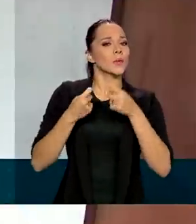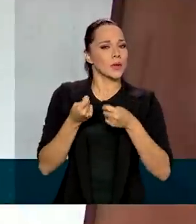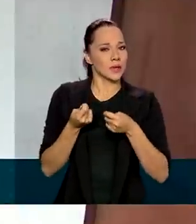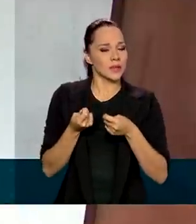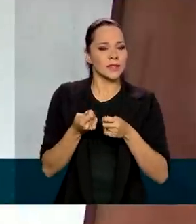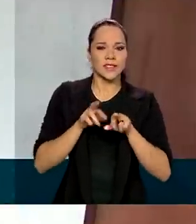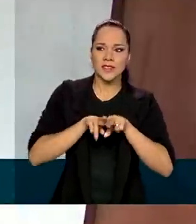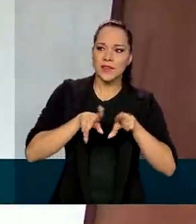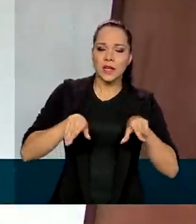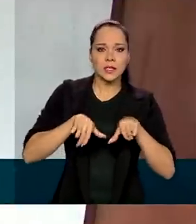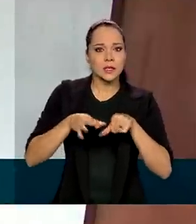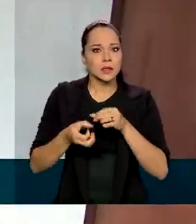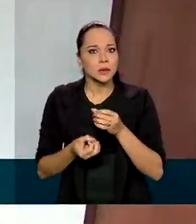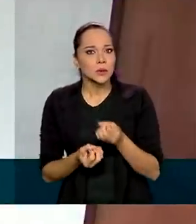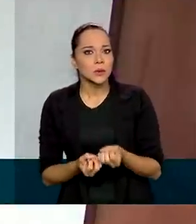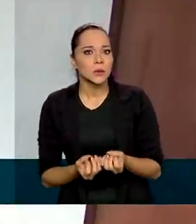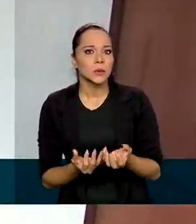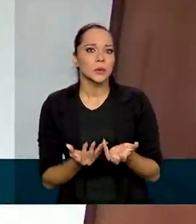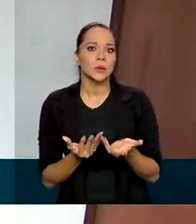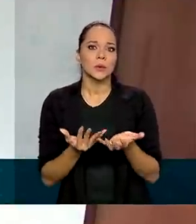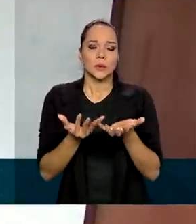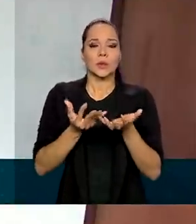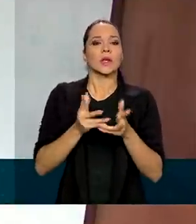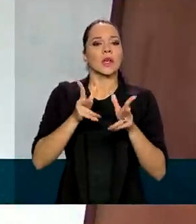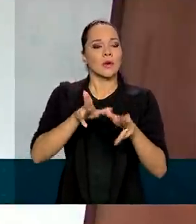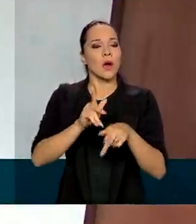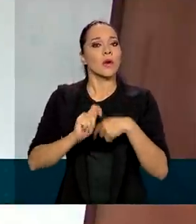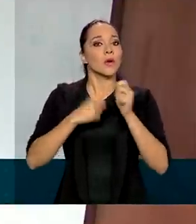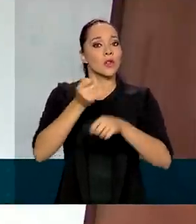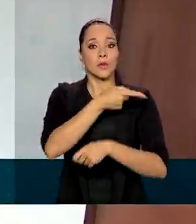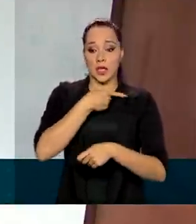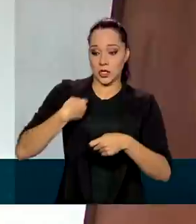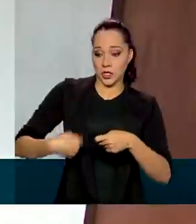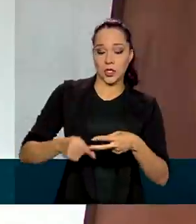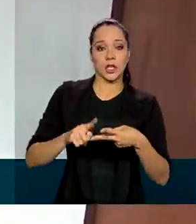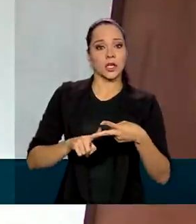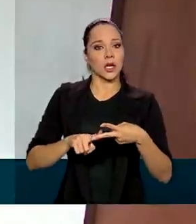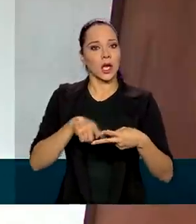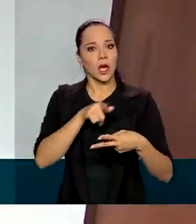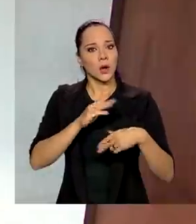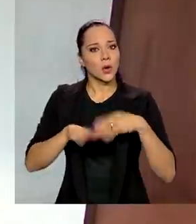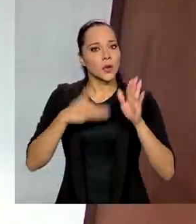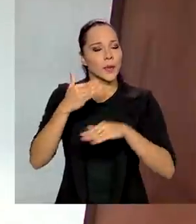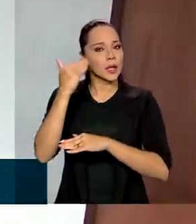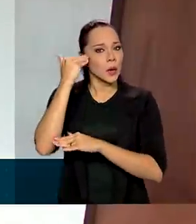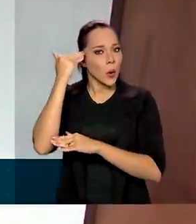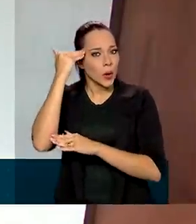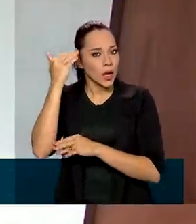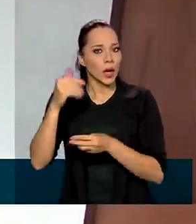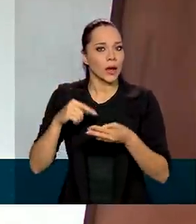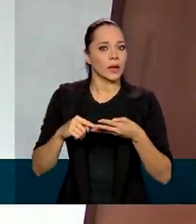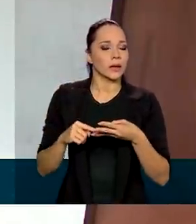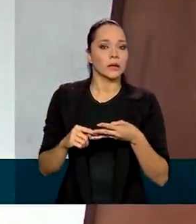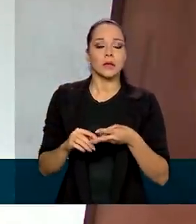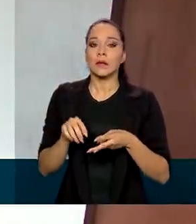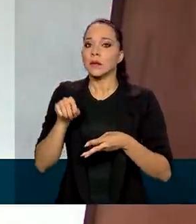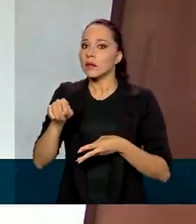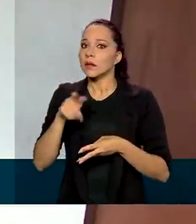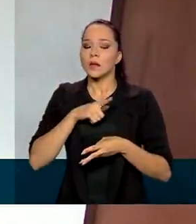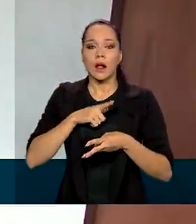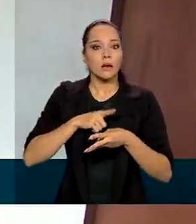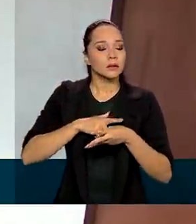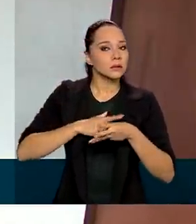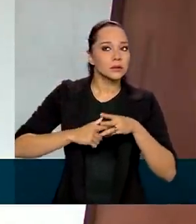emergiram, como a economia chinesa, como a economia coreana, está certo? E que se tornaram